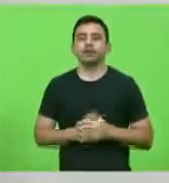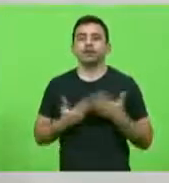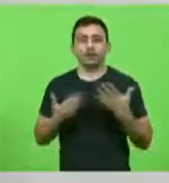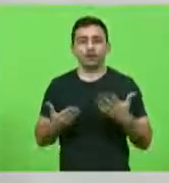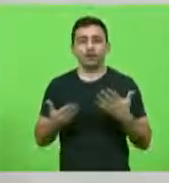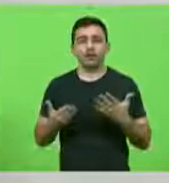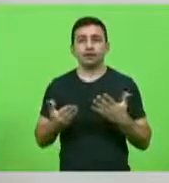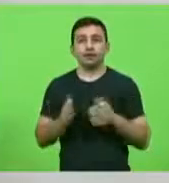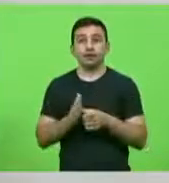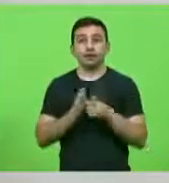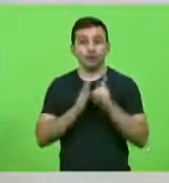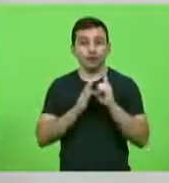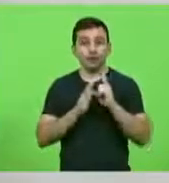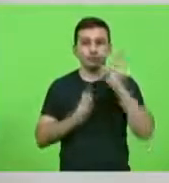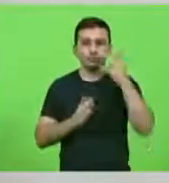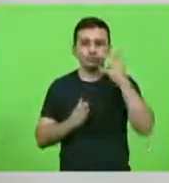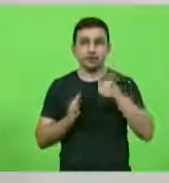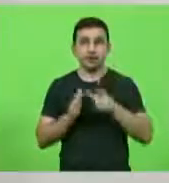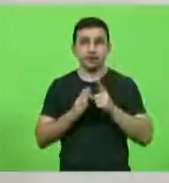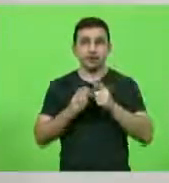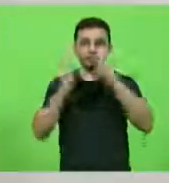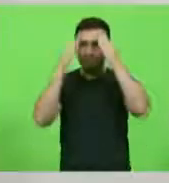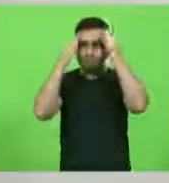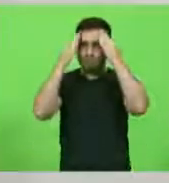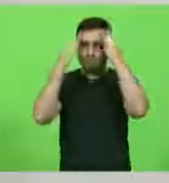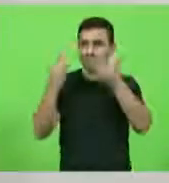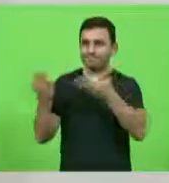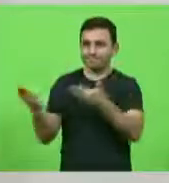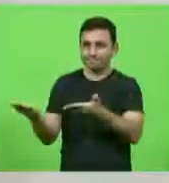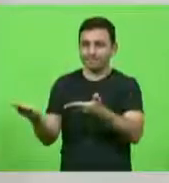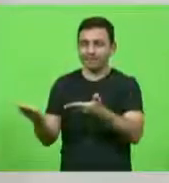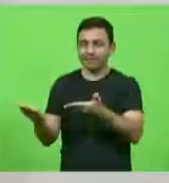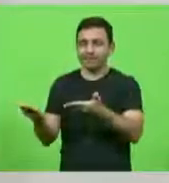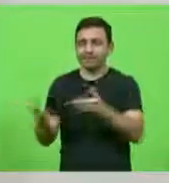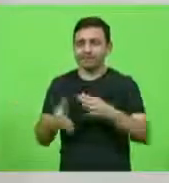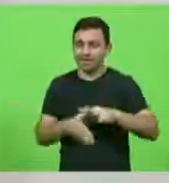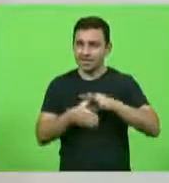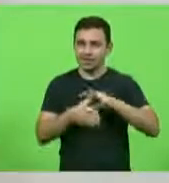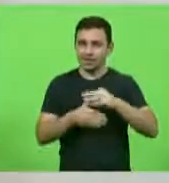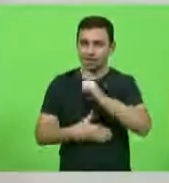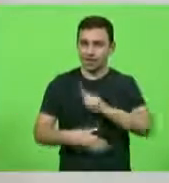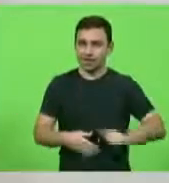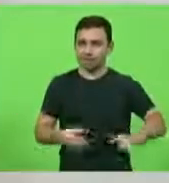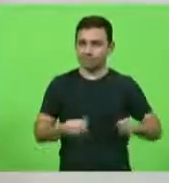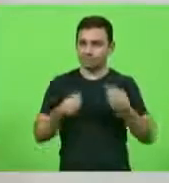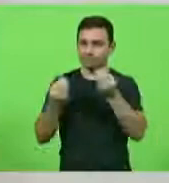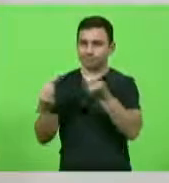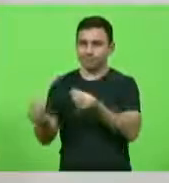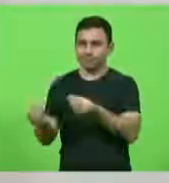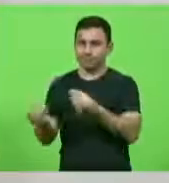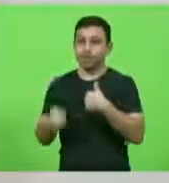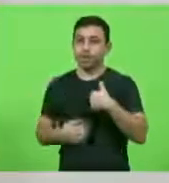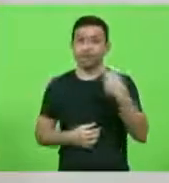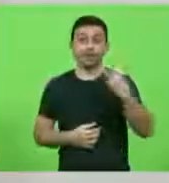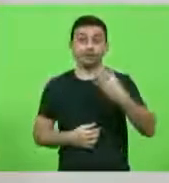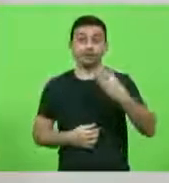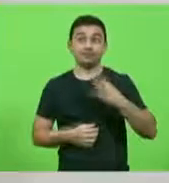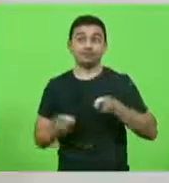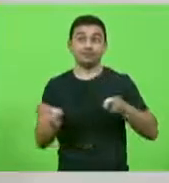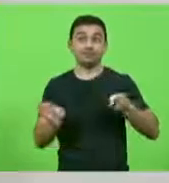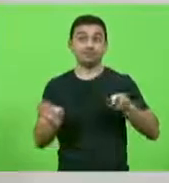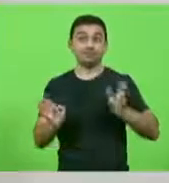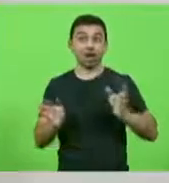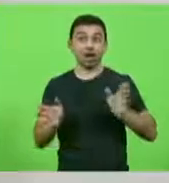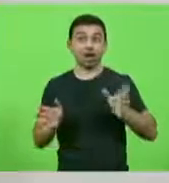deputado José Milton Schaefer, que entrega a liderança do governo, eu estou no terceiro mandato, já tive a